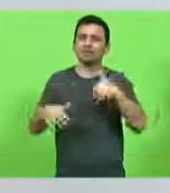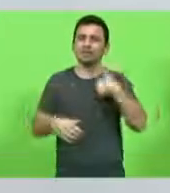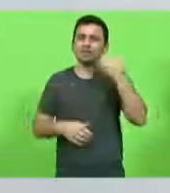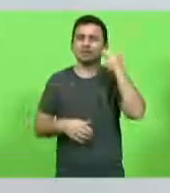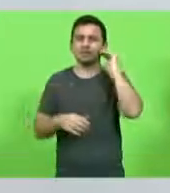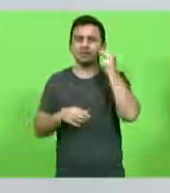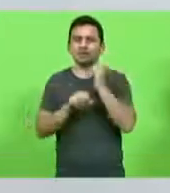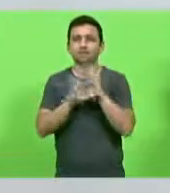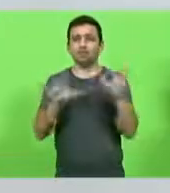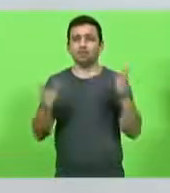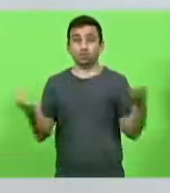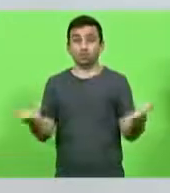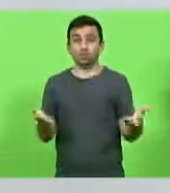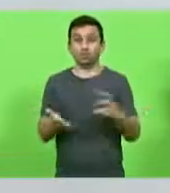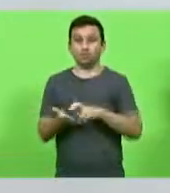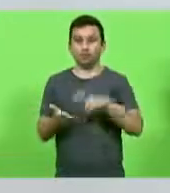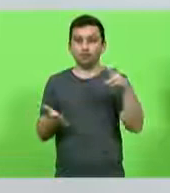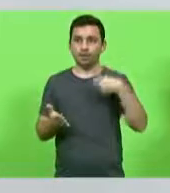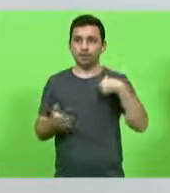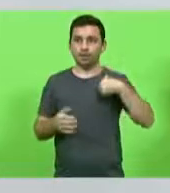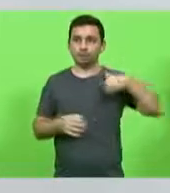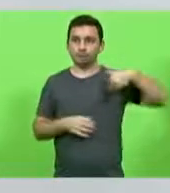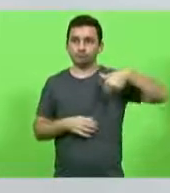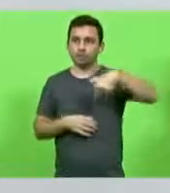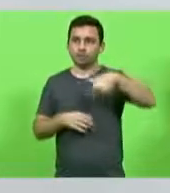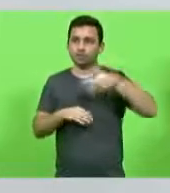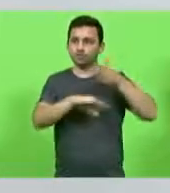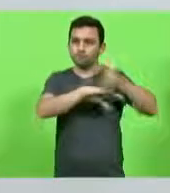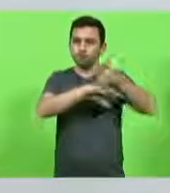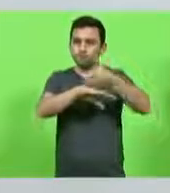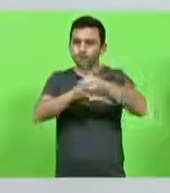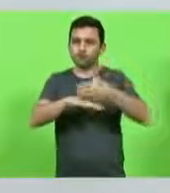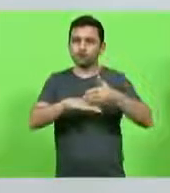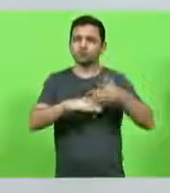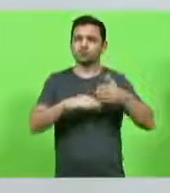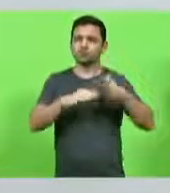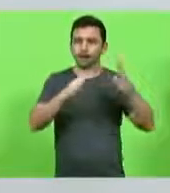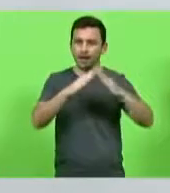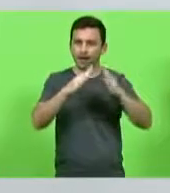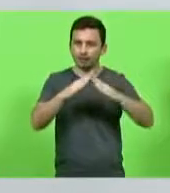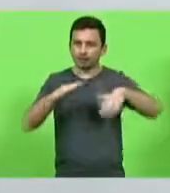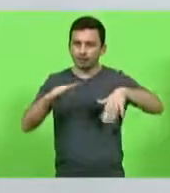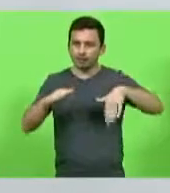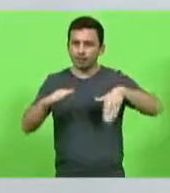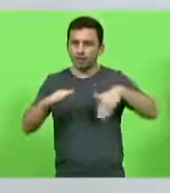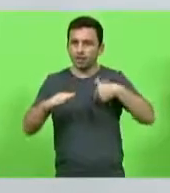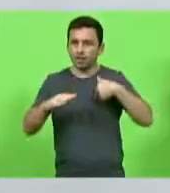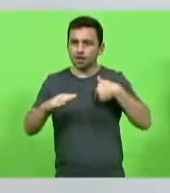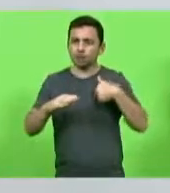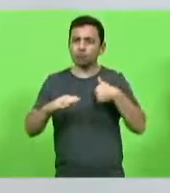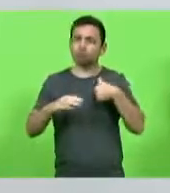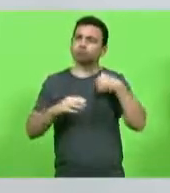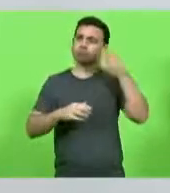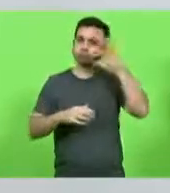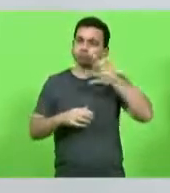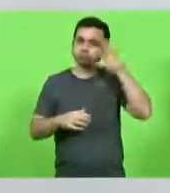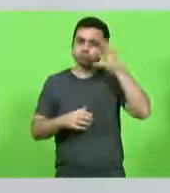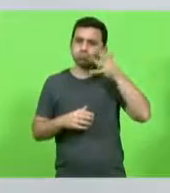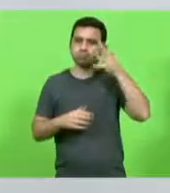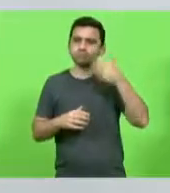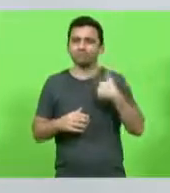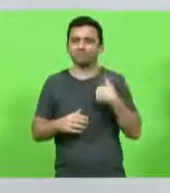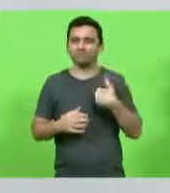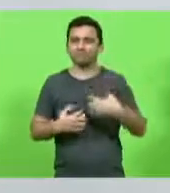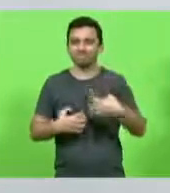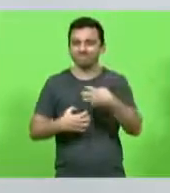hoje pela manhã, eu caminhei em alguns galpões de pesca, até gravei aqui pertinho da Ponte Estilo e Luz, uma pequena fala, mas eu me